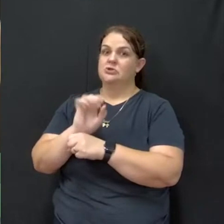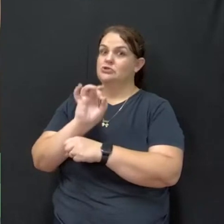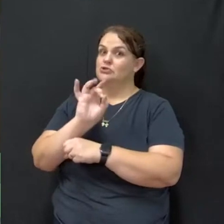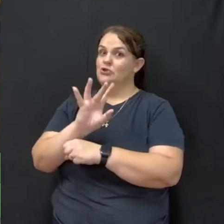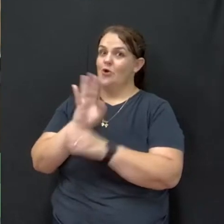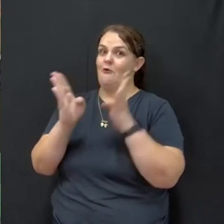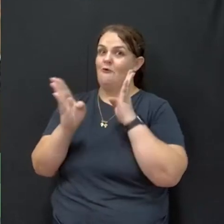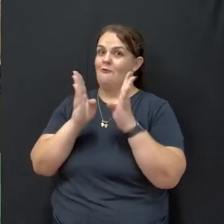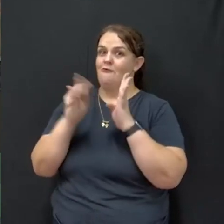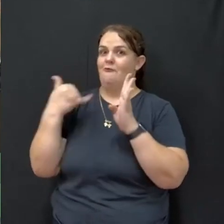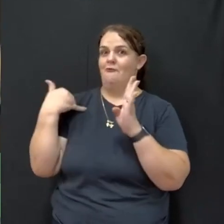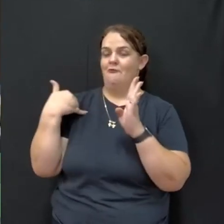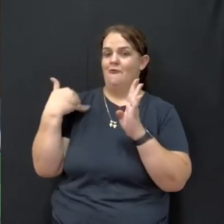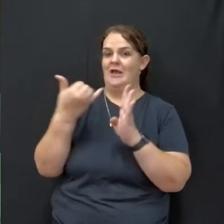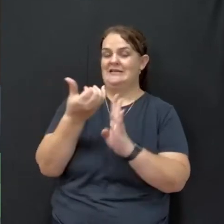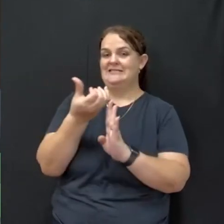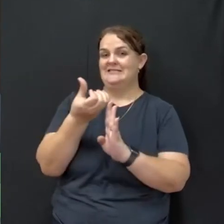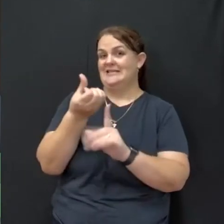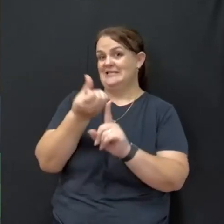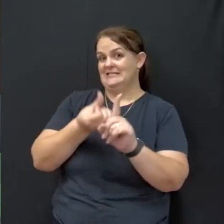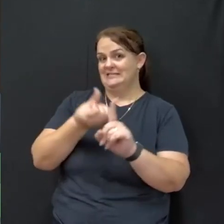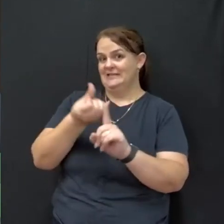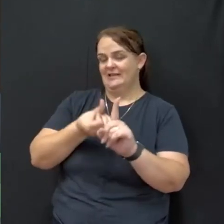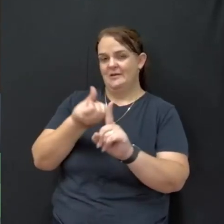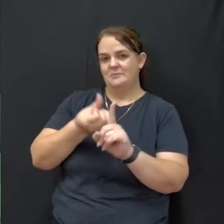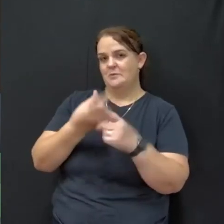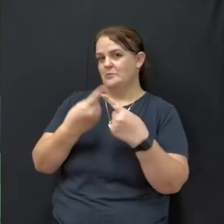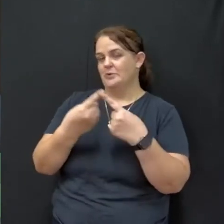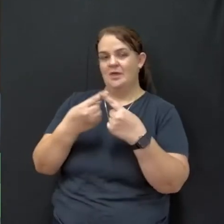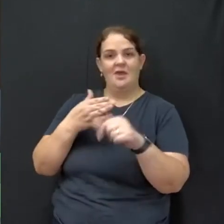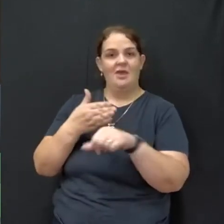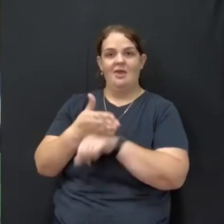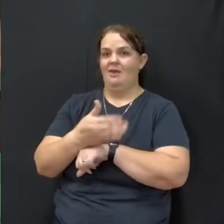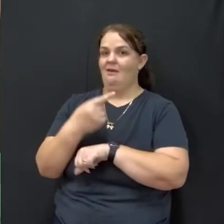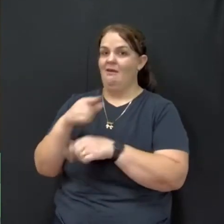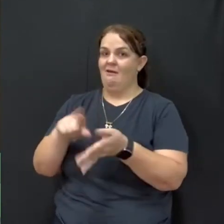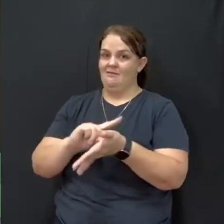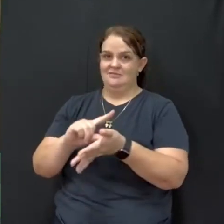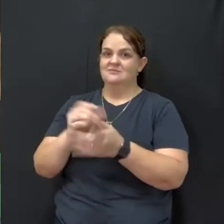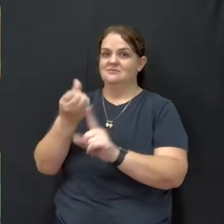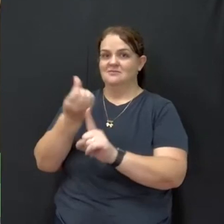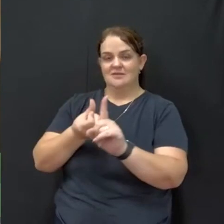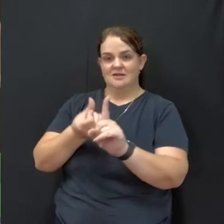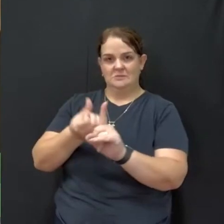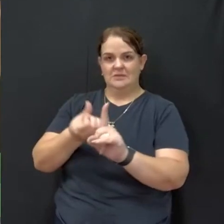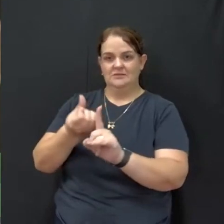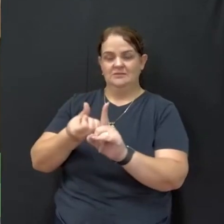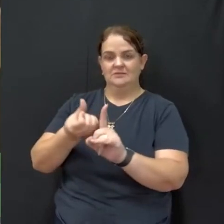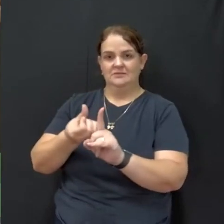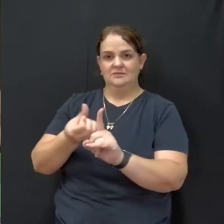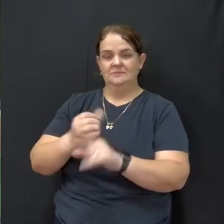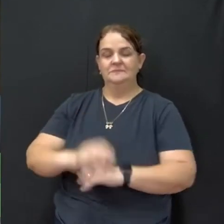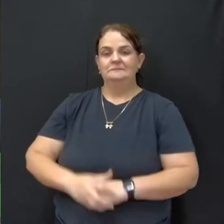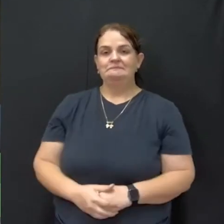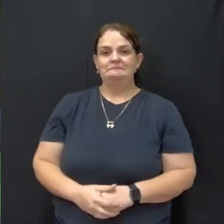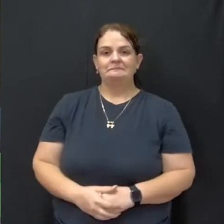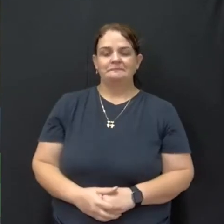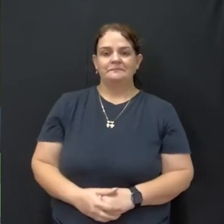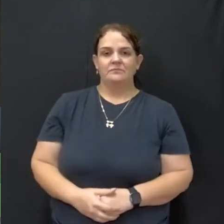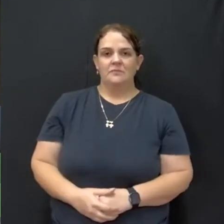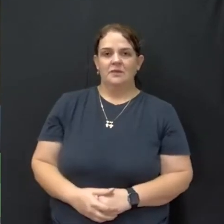6, porque não pode adentrar uma CEMEIS com menos de 6 meses de idade.